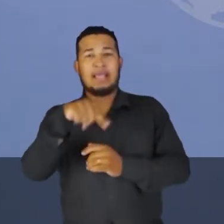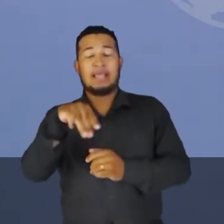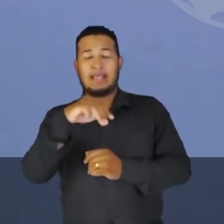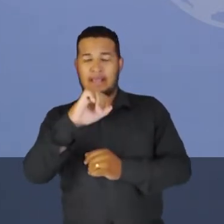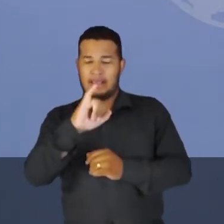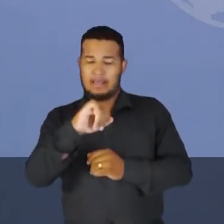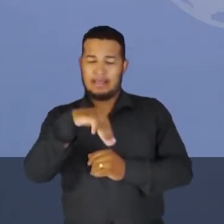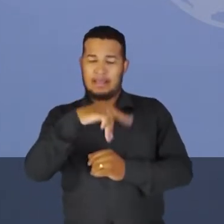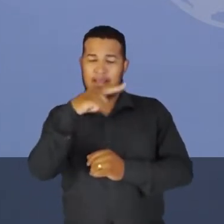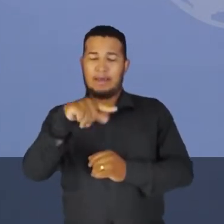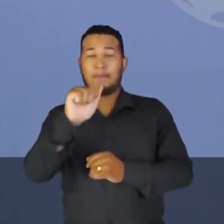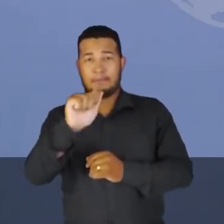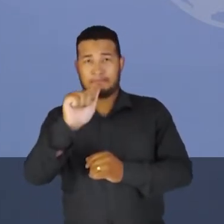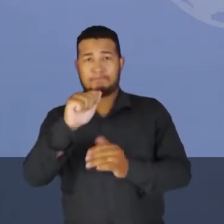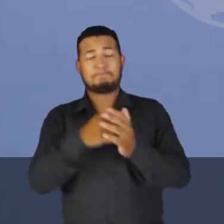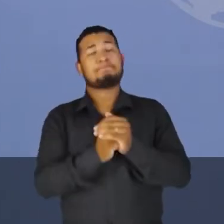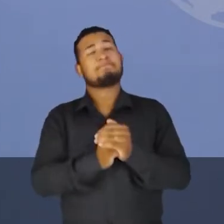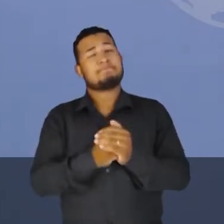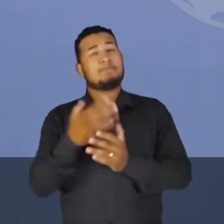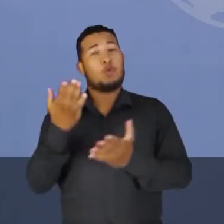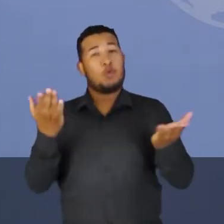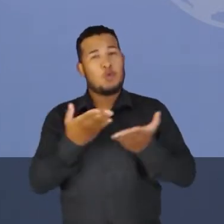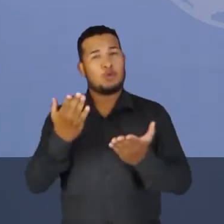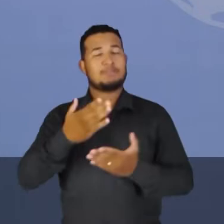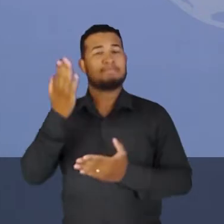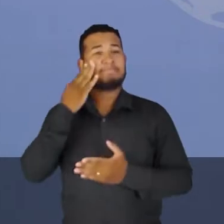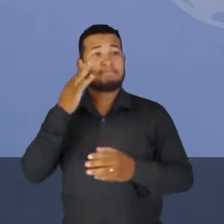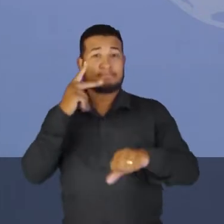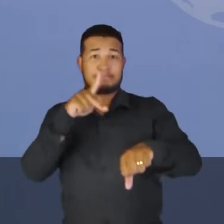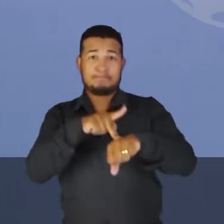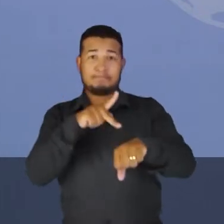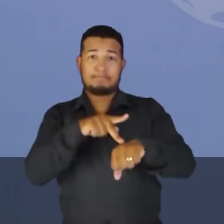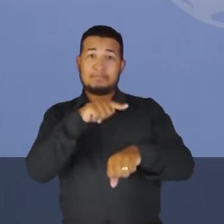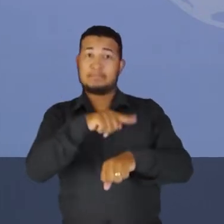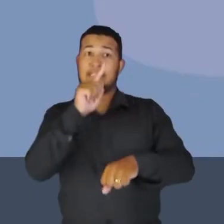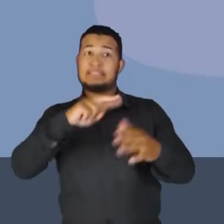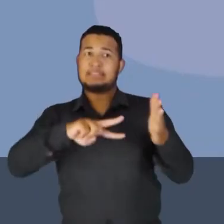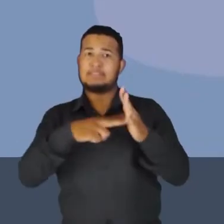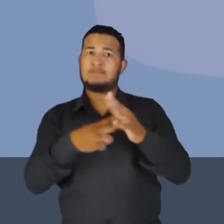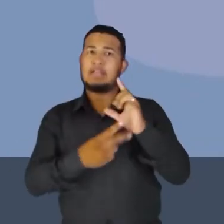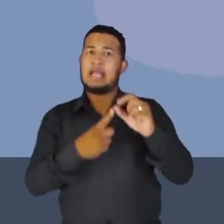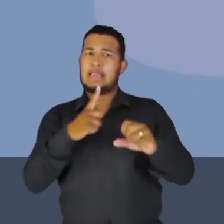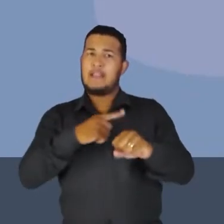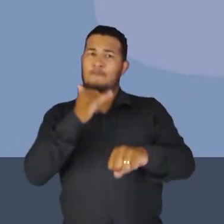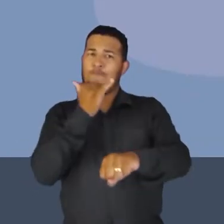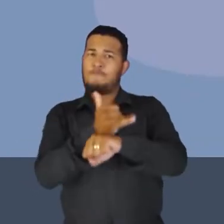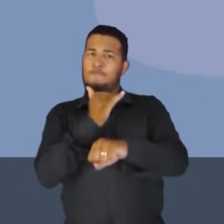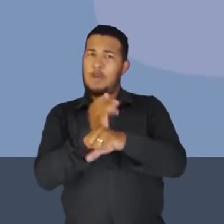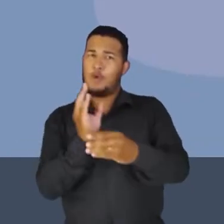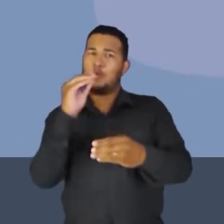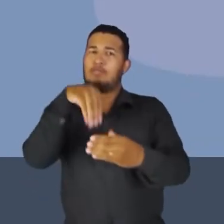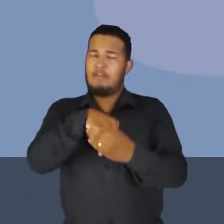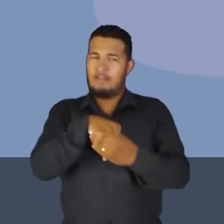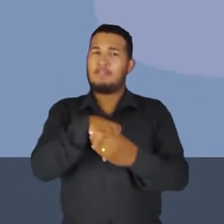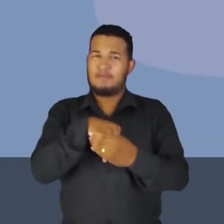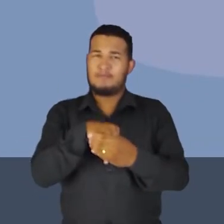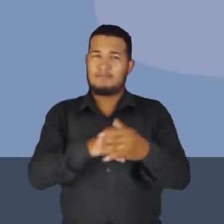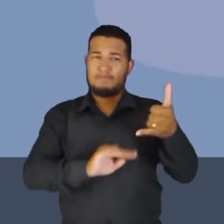Hoje, sabemos que esta rocha é um óxido de ferro. E é justamente